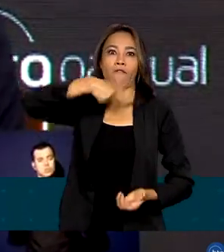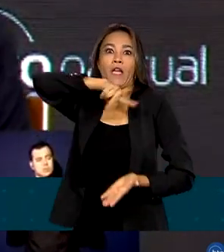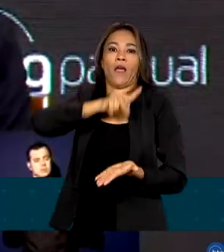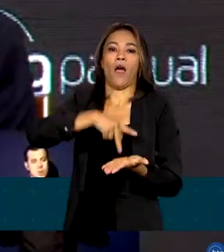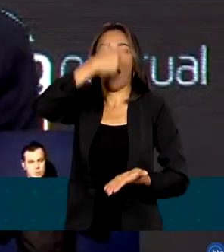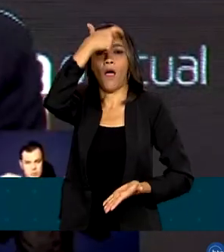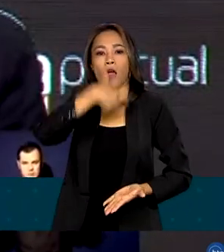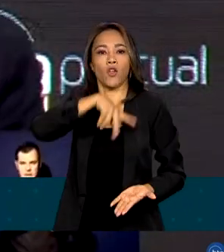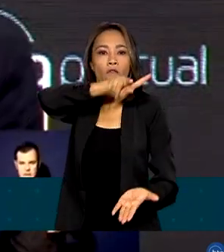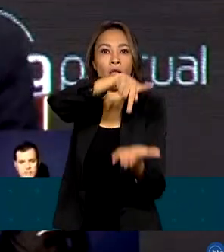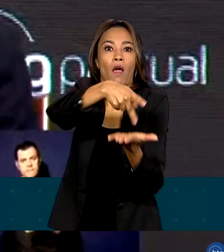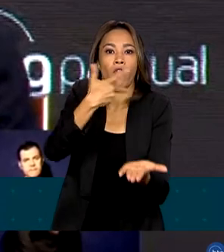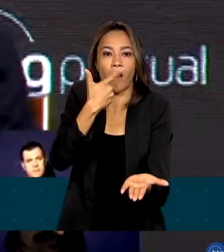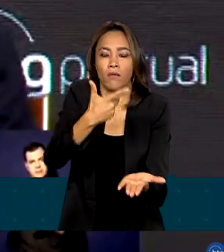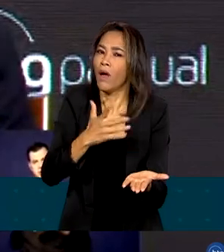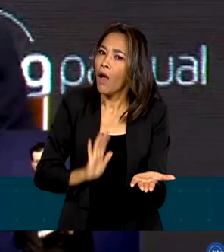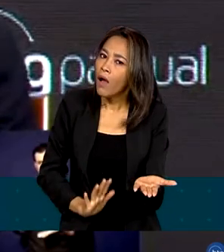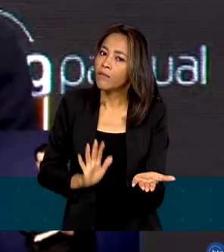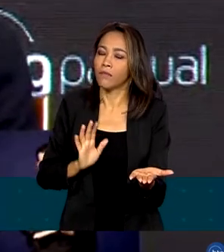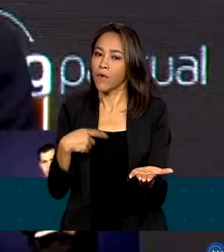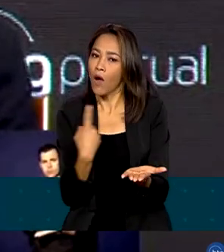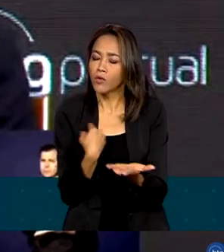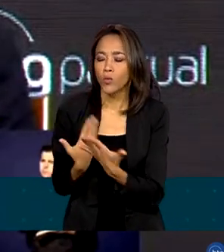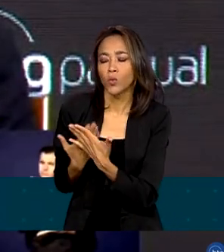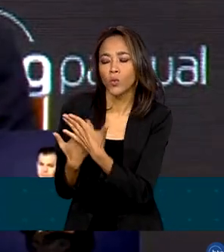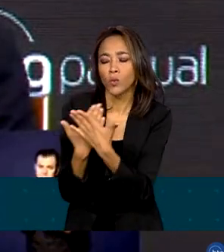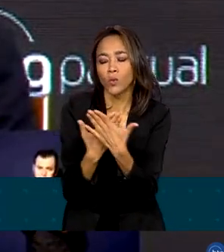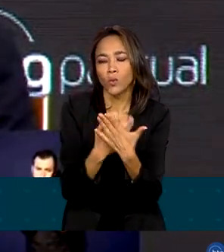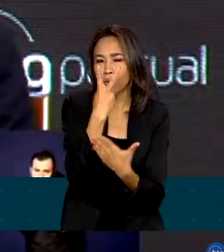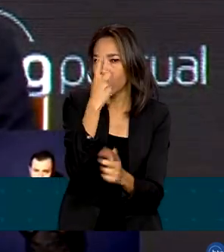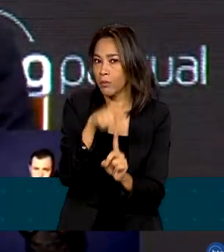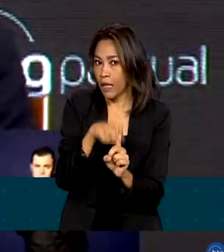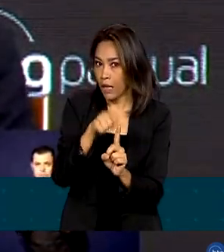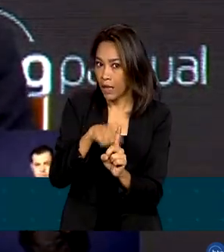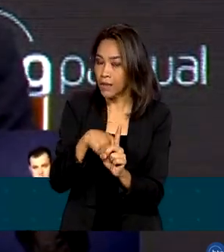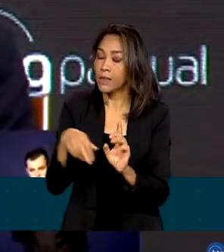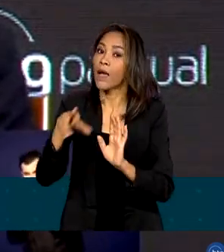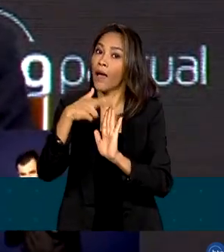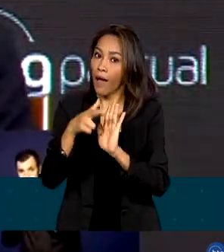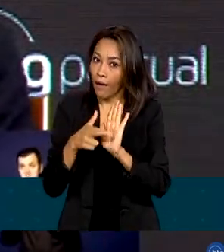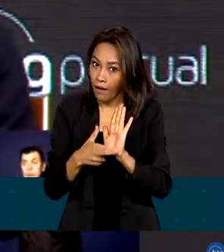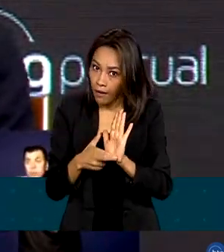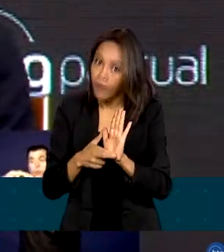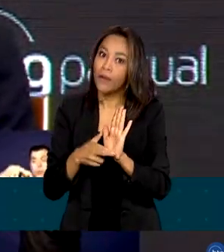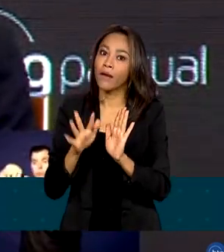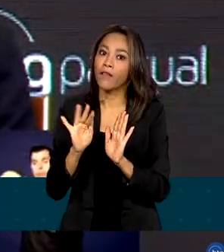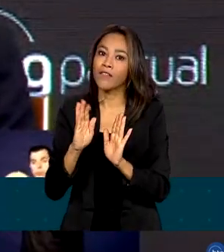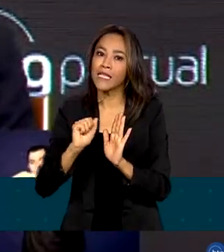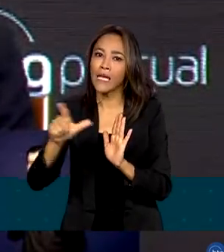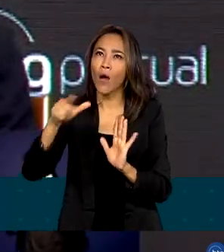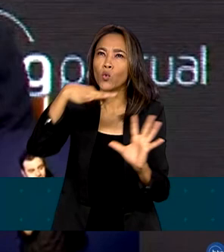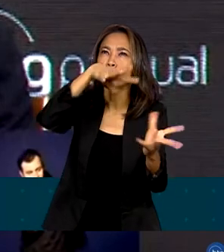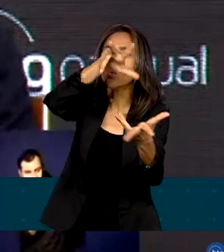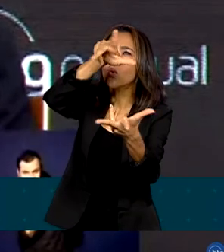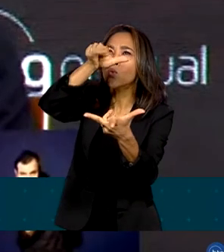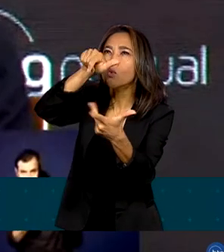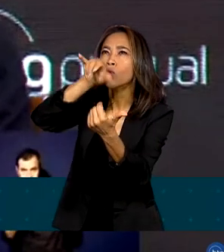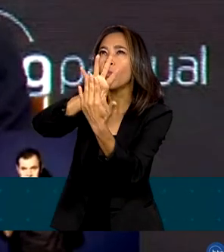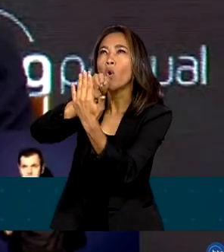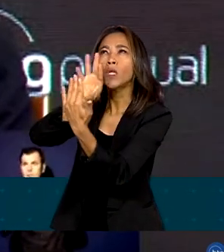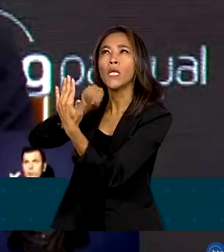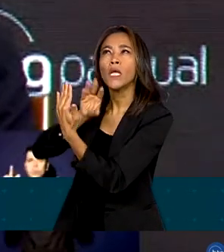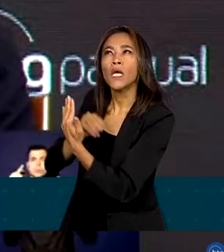Nós estamos estudando, faz dois meses, regras fiscais do mundo inteiro, documentos de todos os